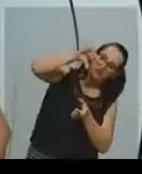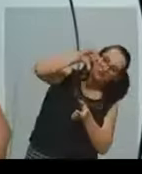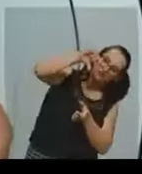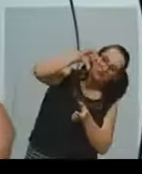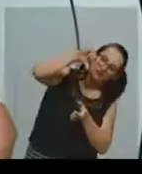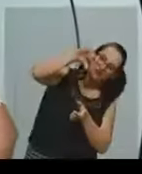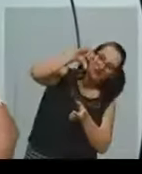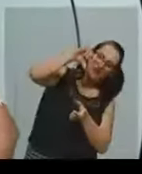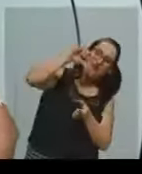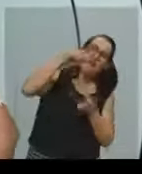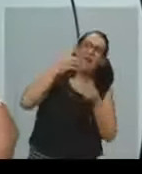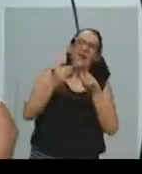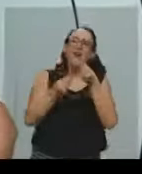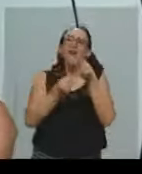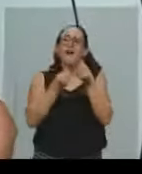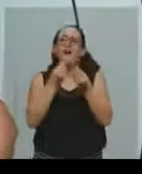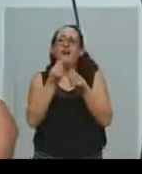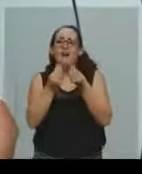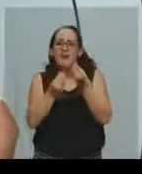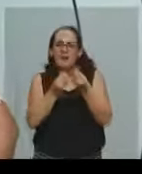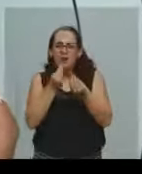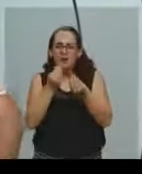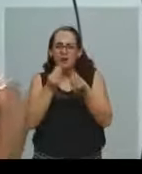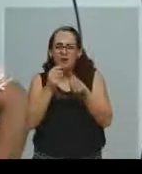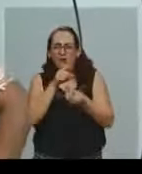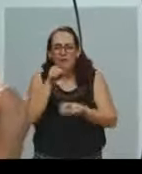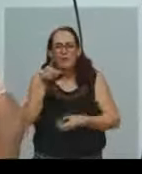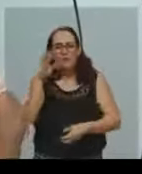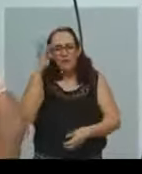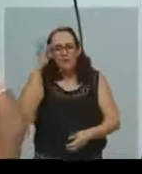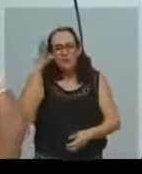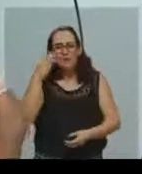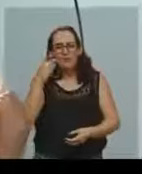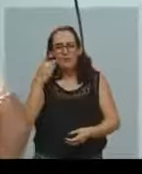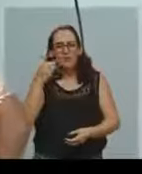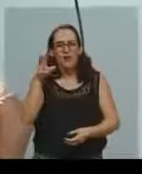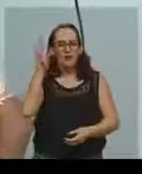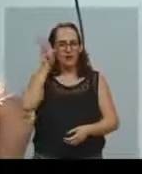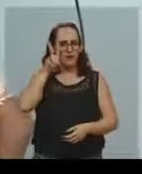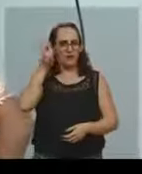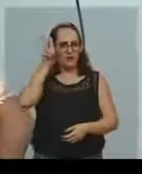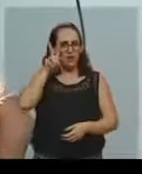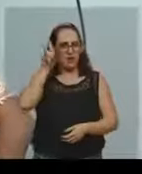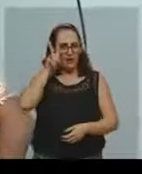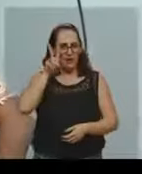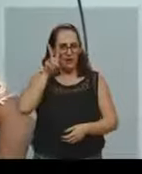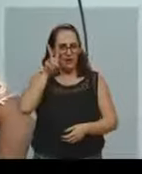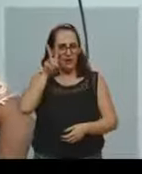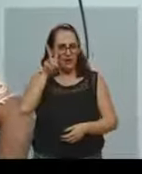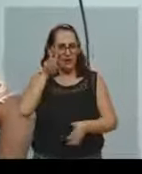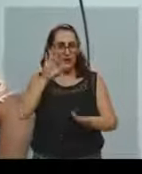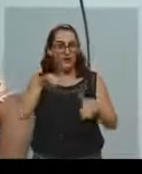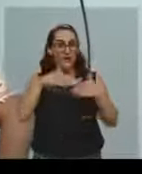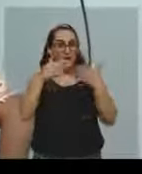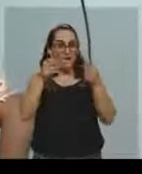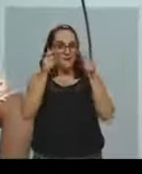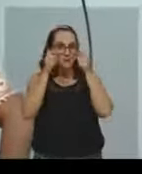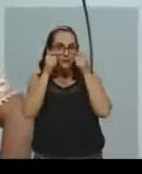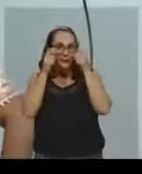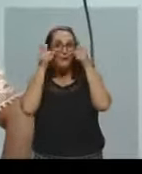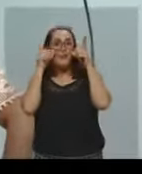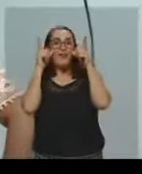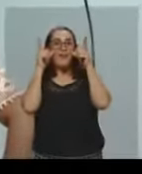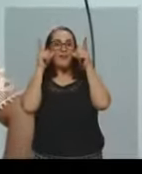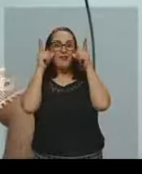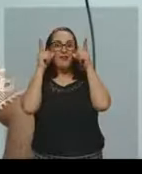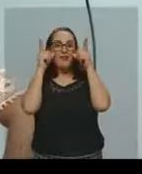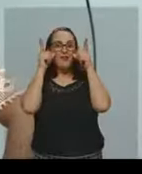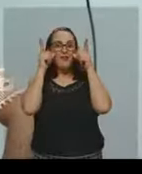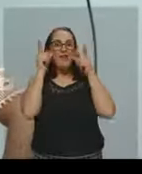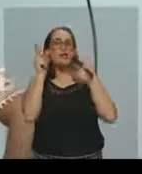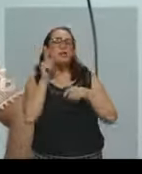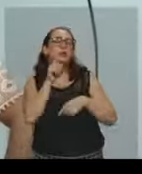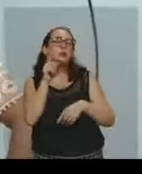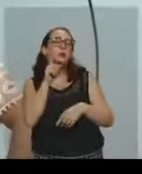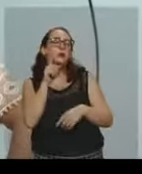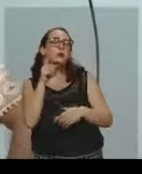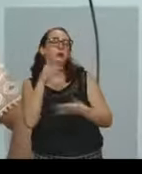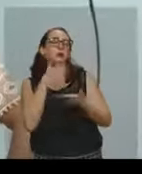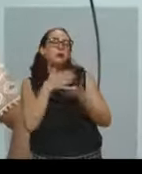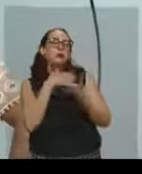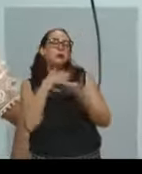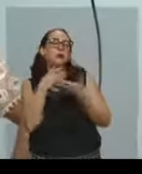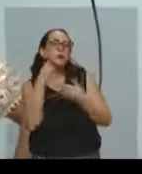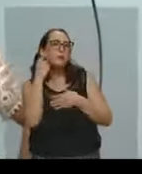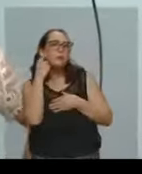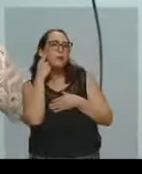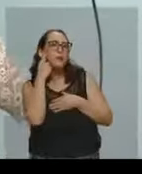Você acha que eu ia lembrar dessa aula, dessa matéria, assim que eu acordei? Não, né? Então, fiquei um bom tempo pensando.